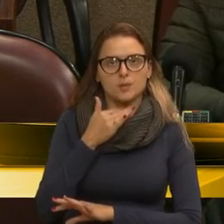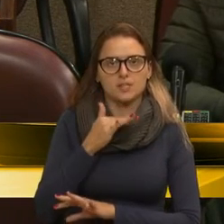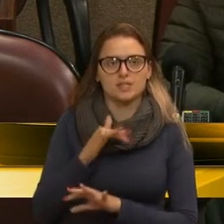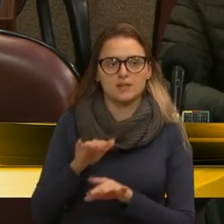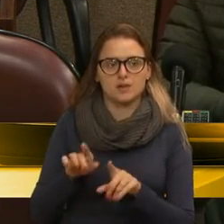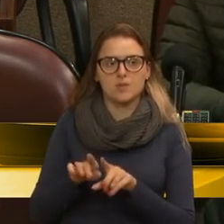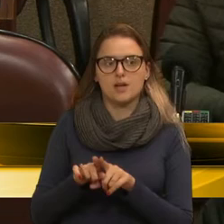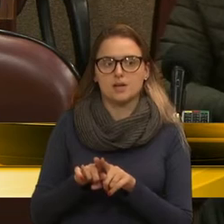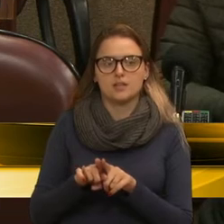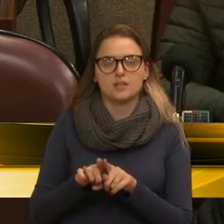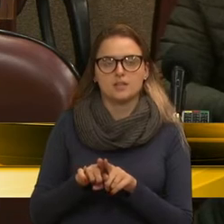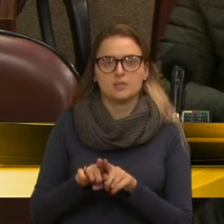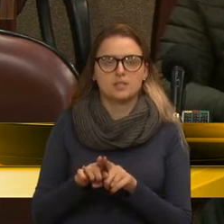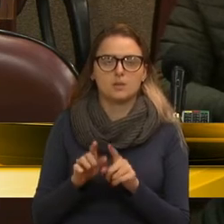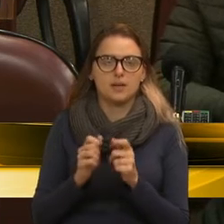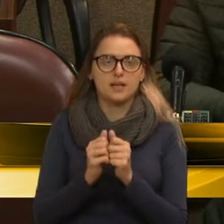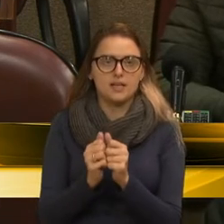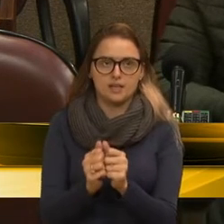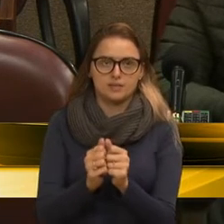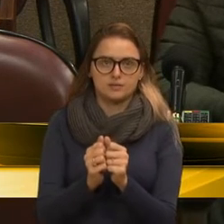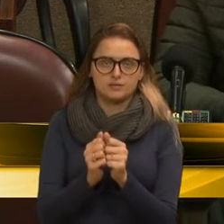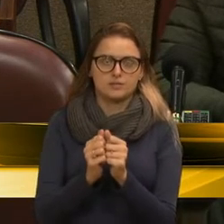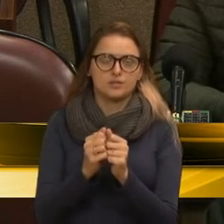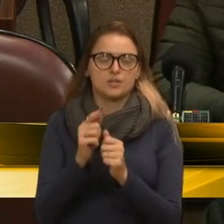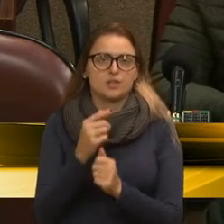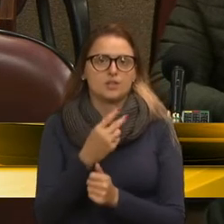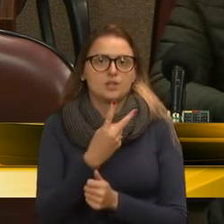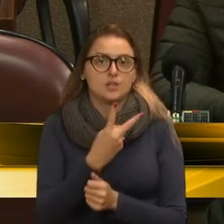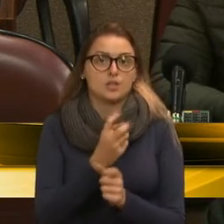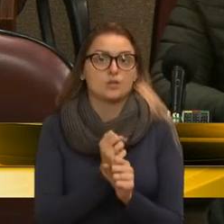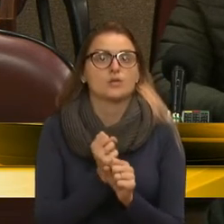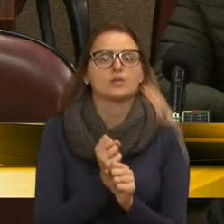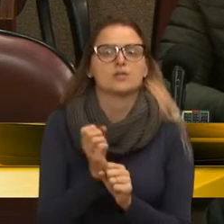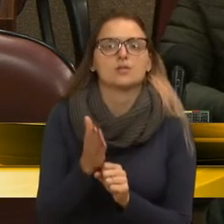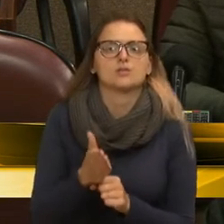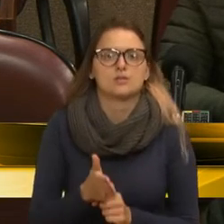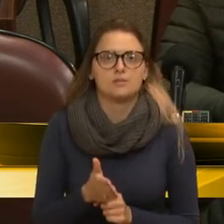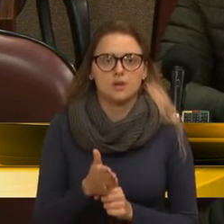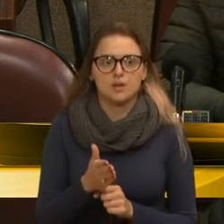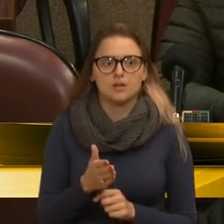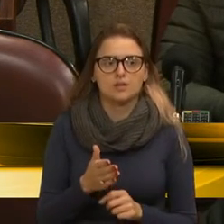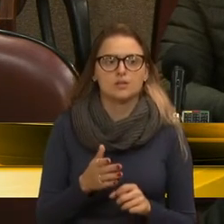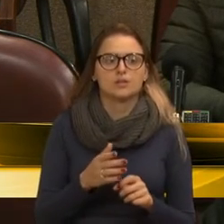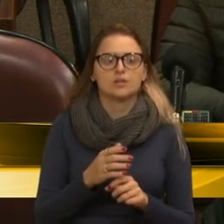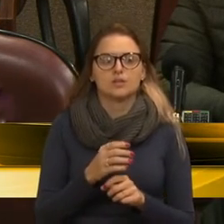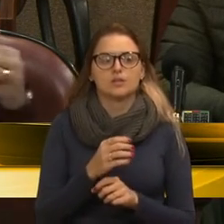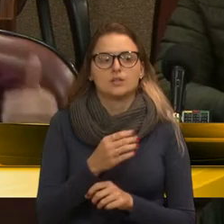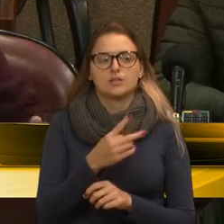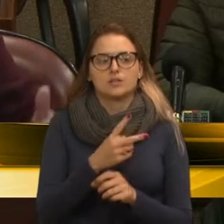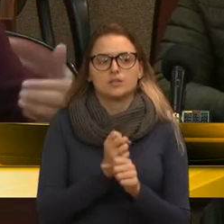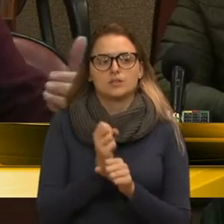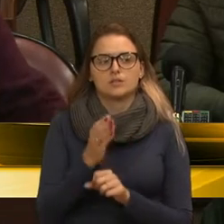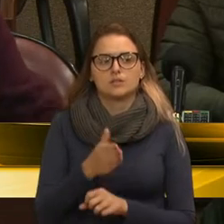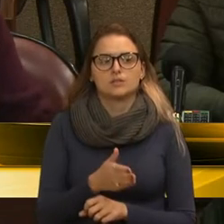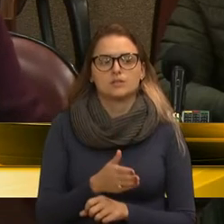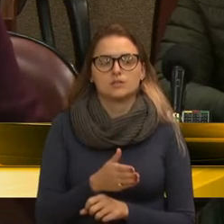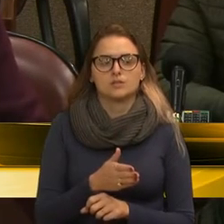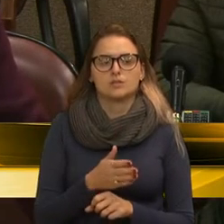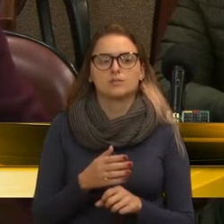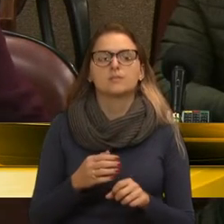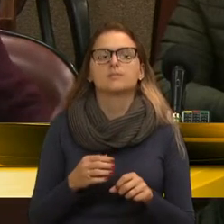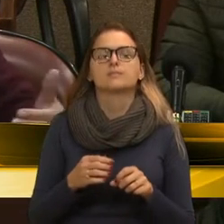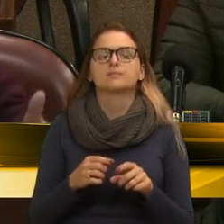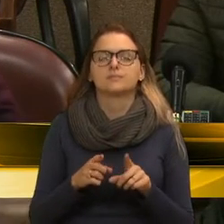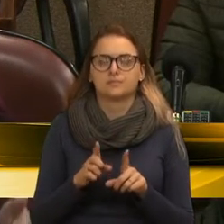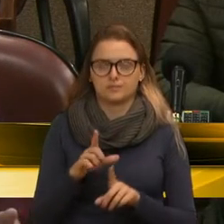nas escolas. em dois anos e meio, já reduzimos mais de 50%